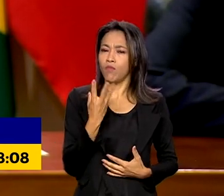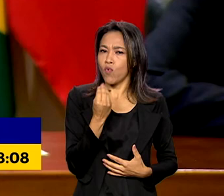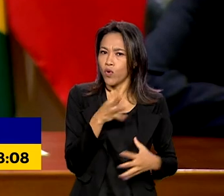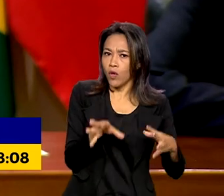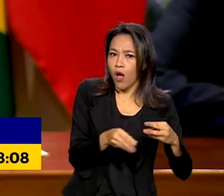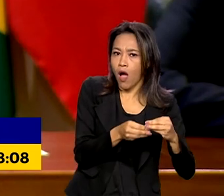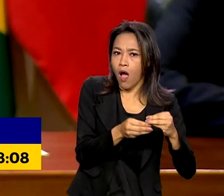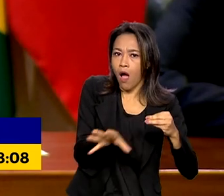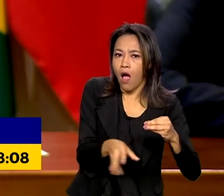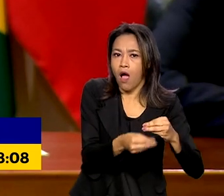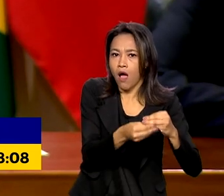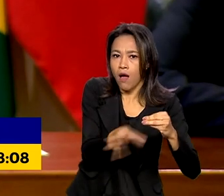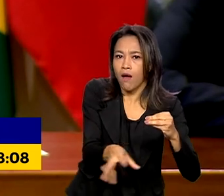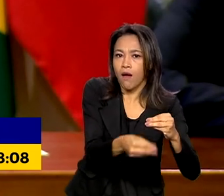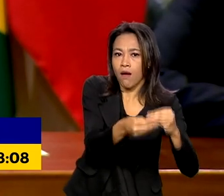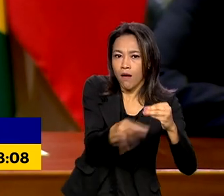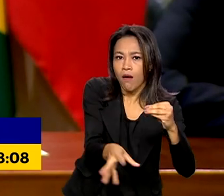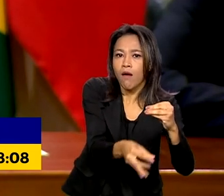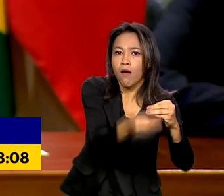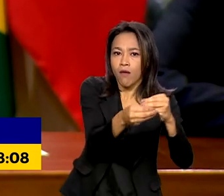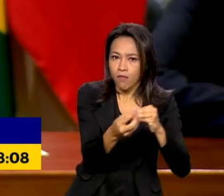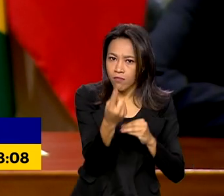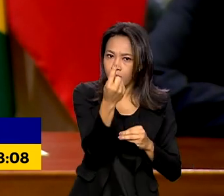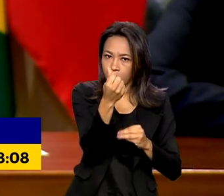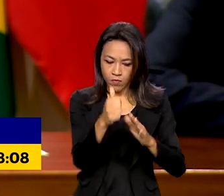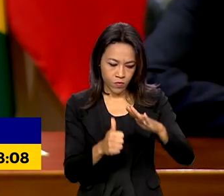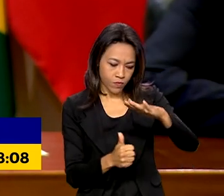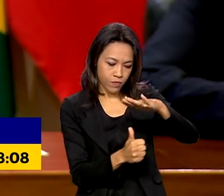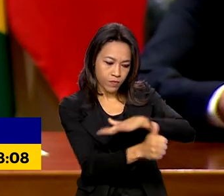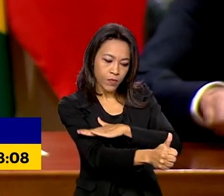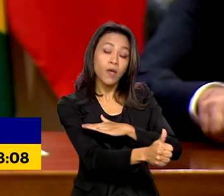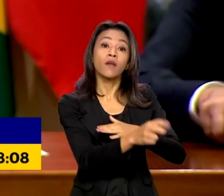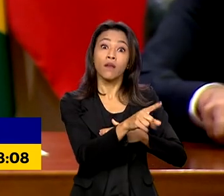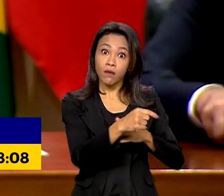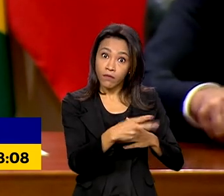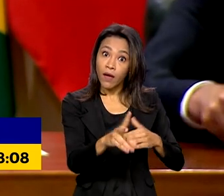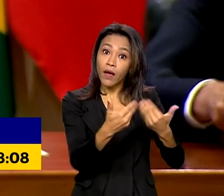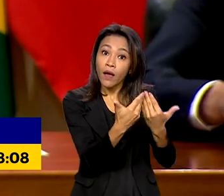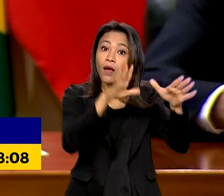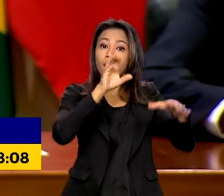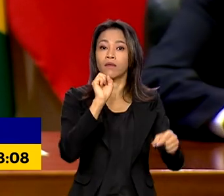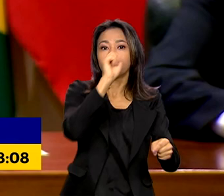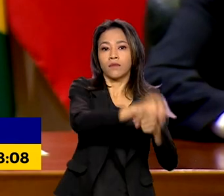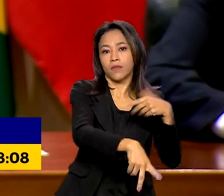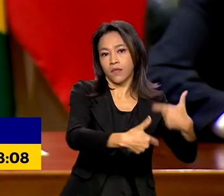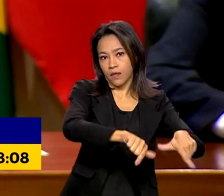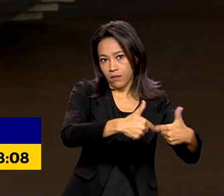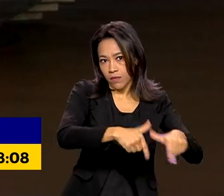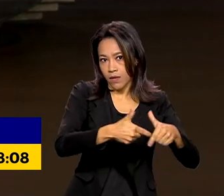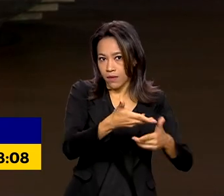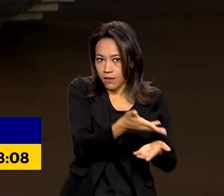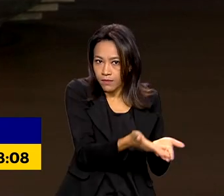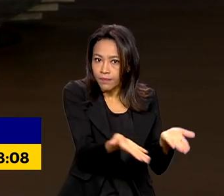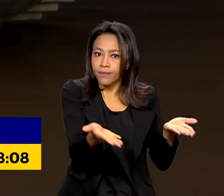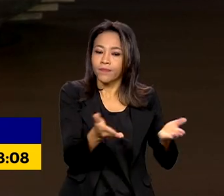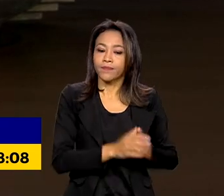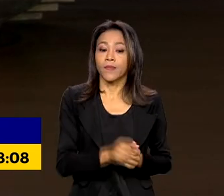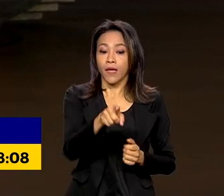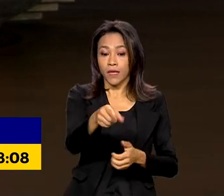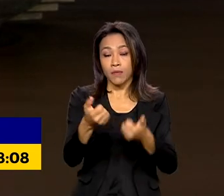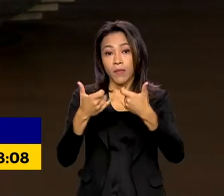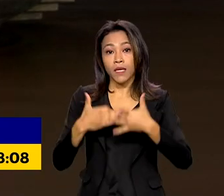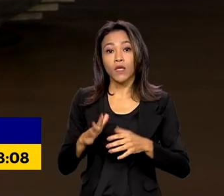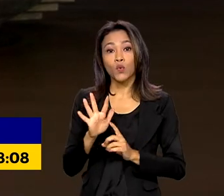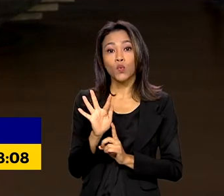econômica de investimentos que vão gerar emprego e vão gerar renda. O Fundo Amazônia